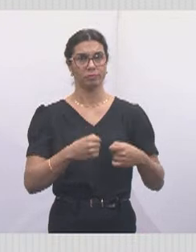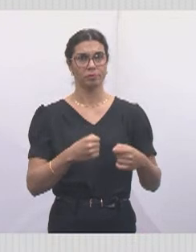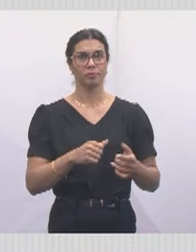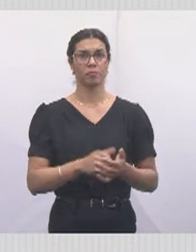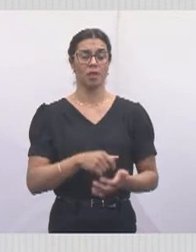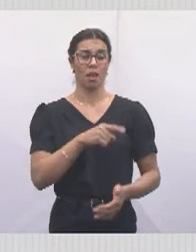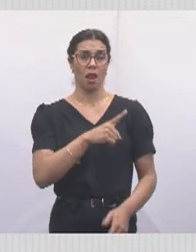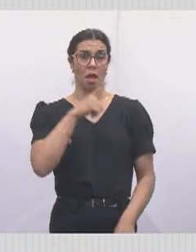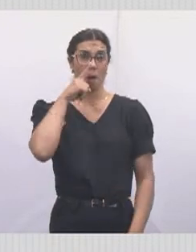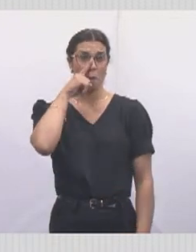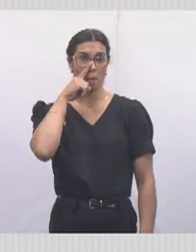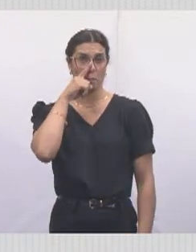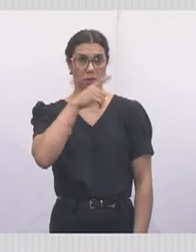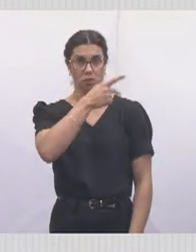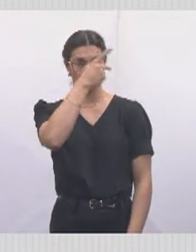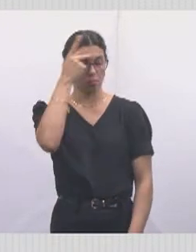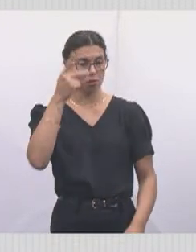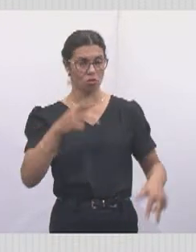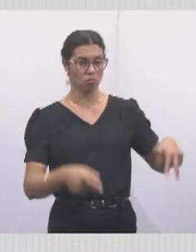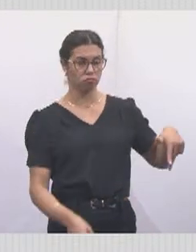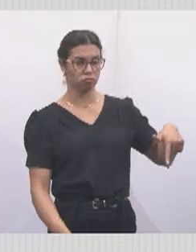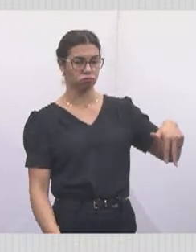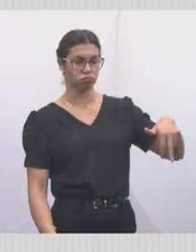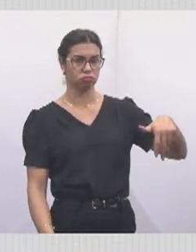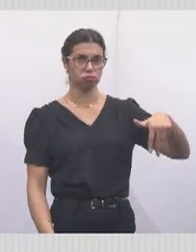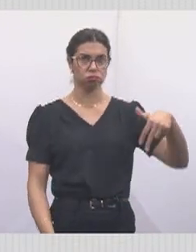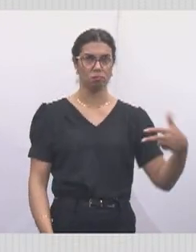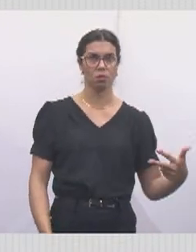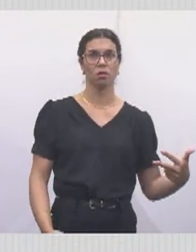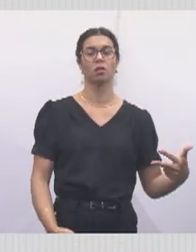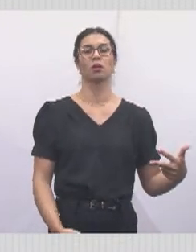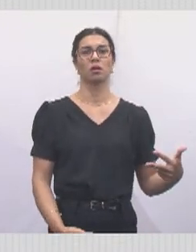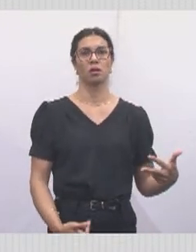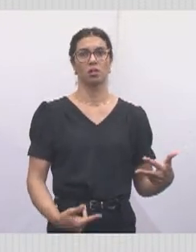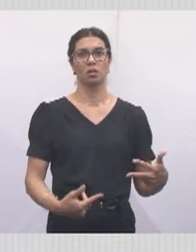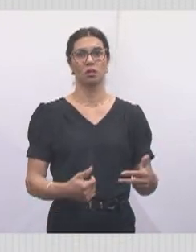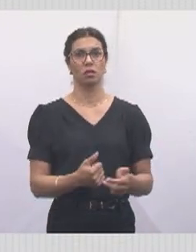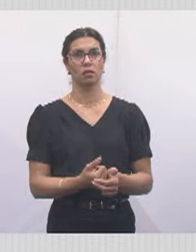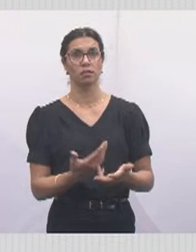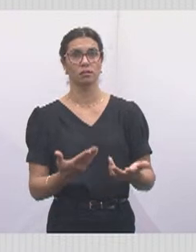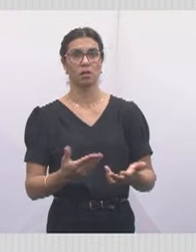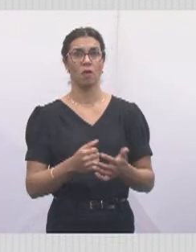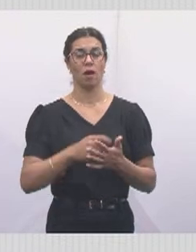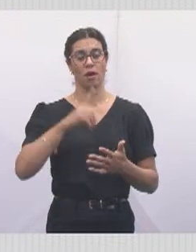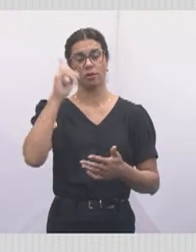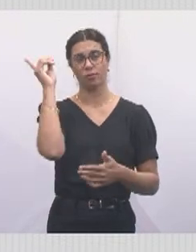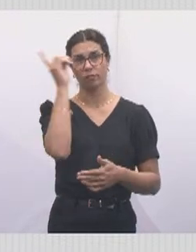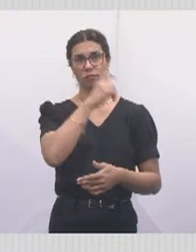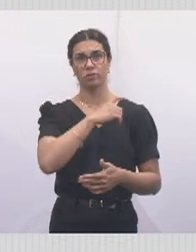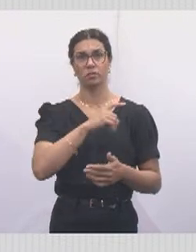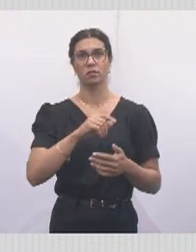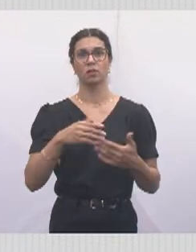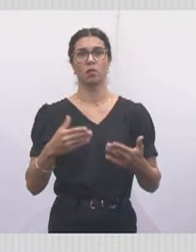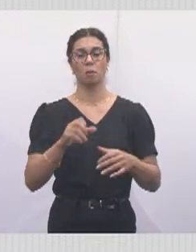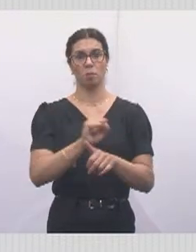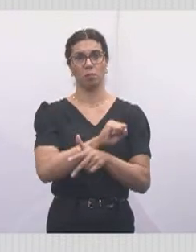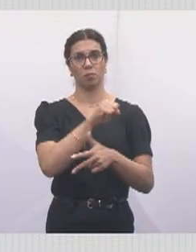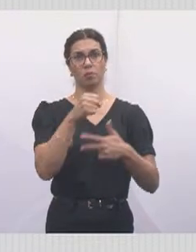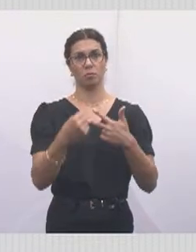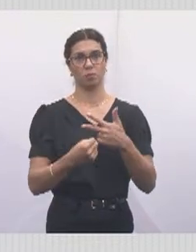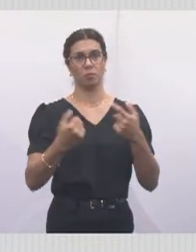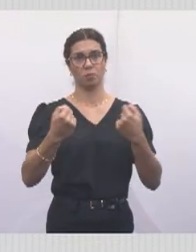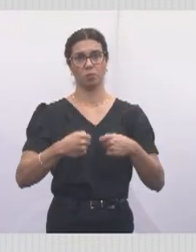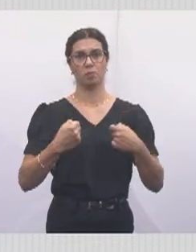perigoso a pessoa ter uma queda, se machucar, uma situação muito difícil. Então, poder público,